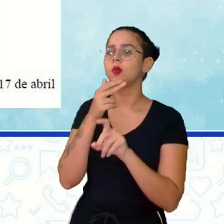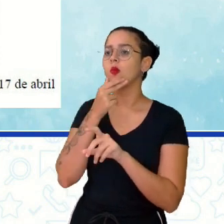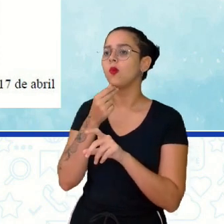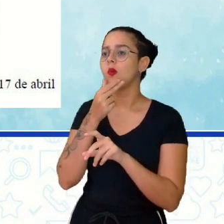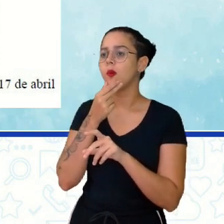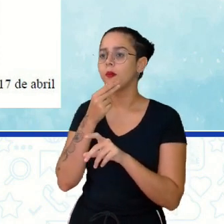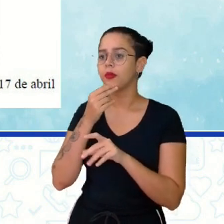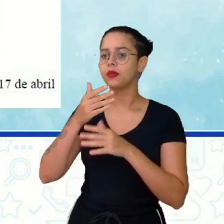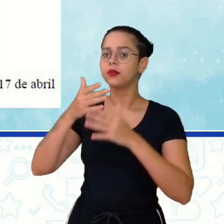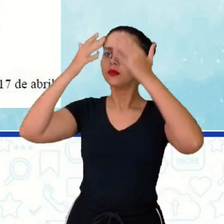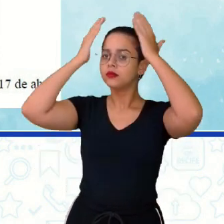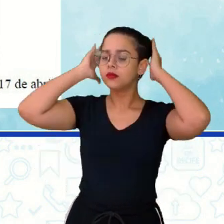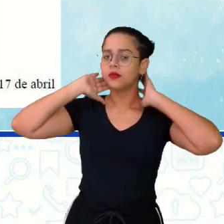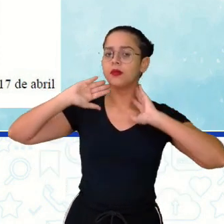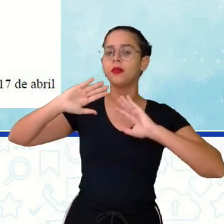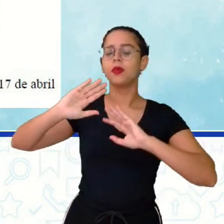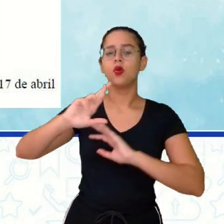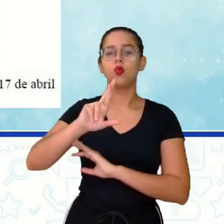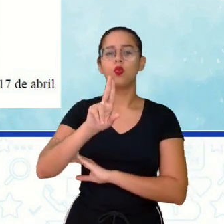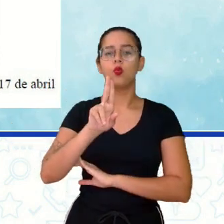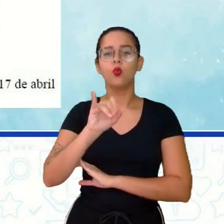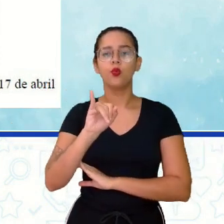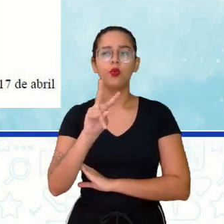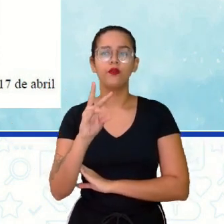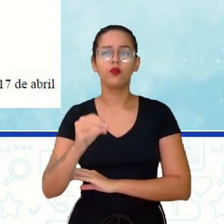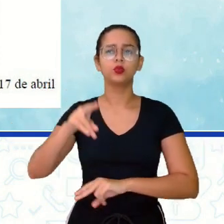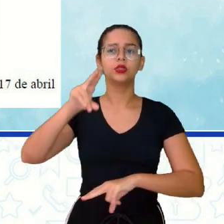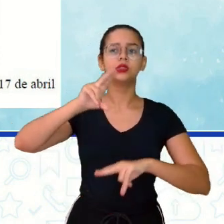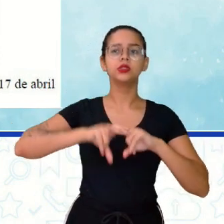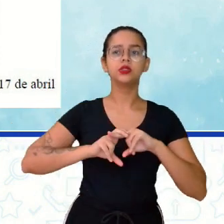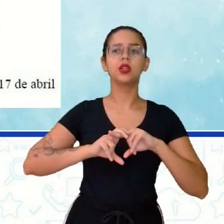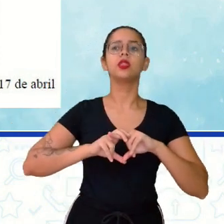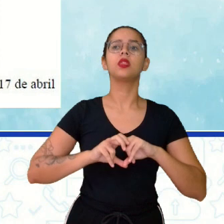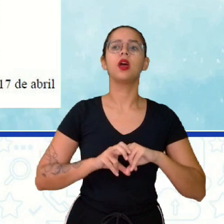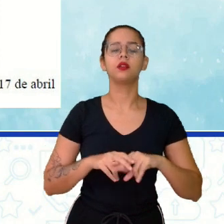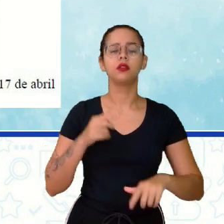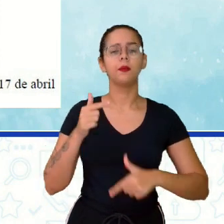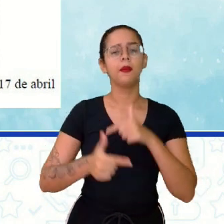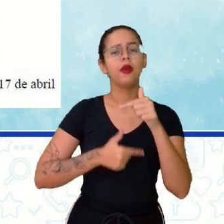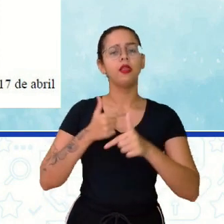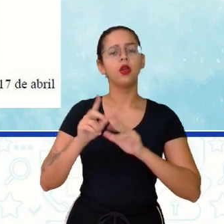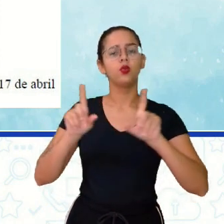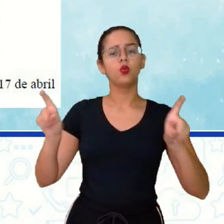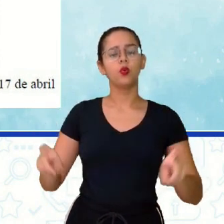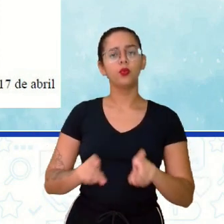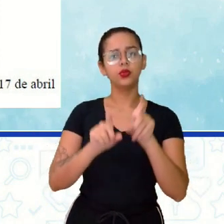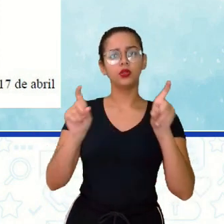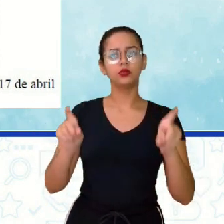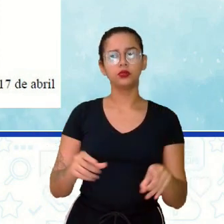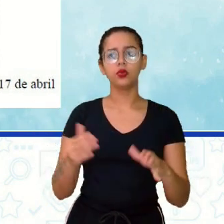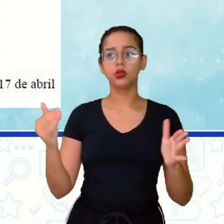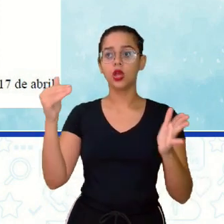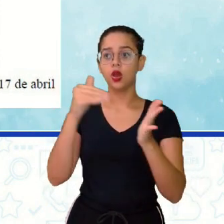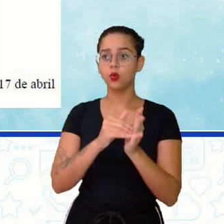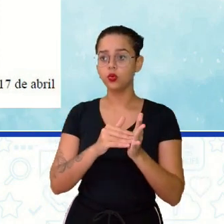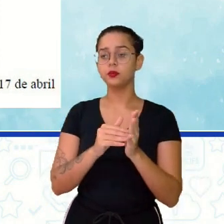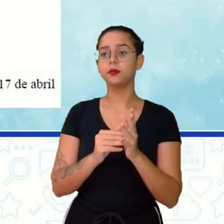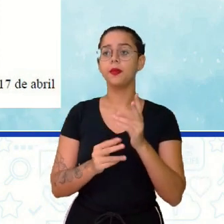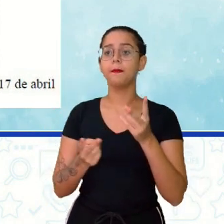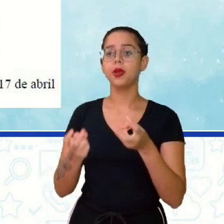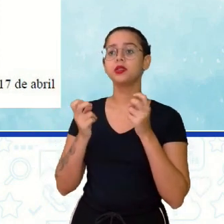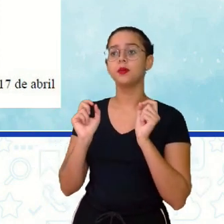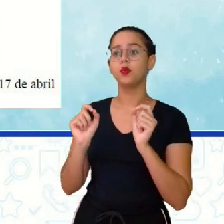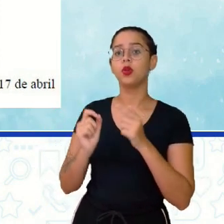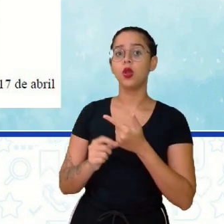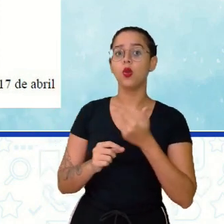de cabelo ruivo, né? Sentado aí numa baia, trabalhando nesse computador. E na última tela, a gente consegue ver